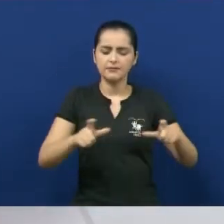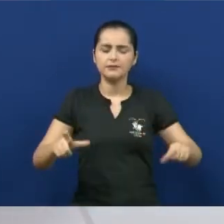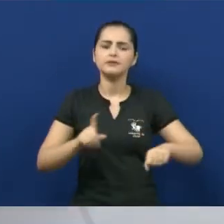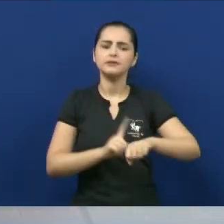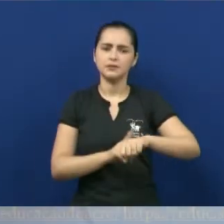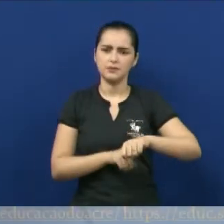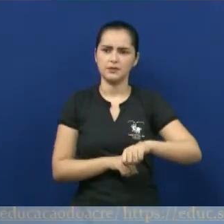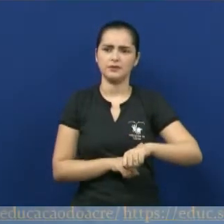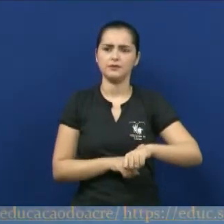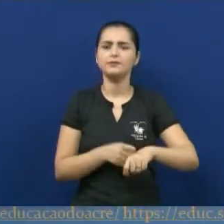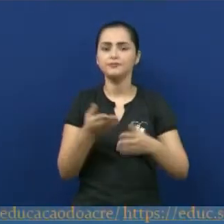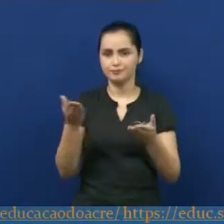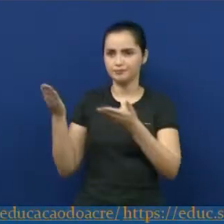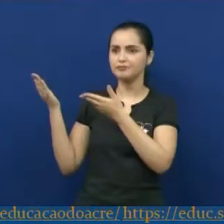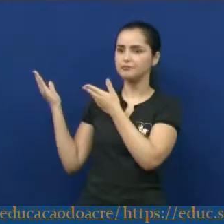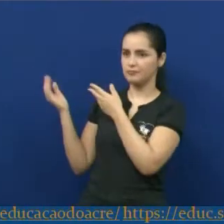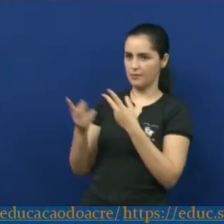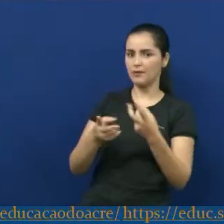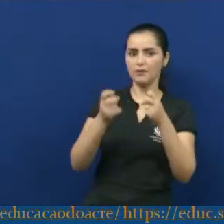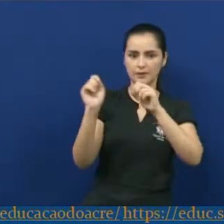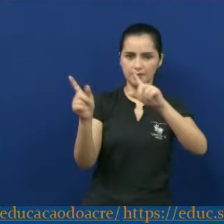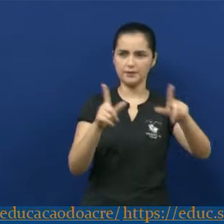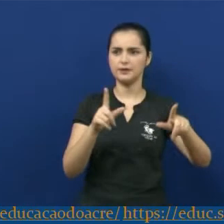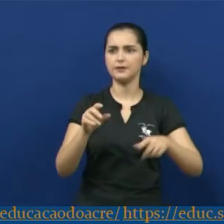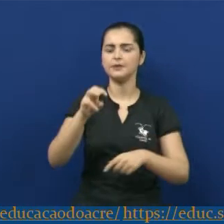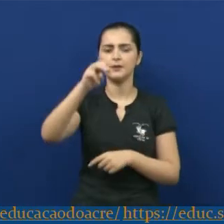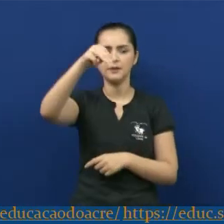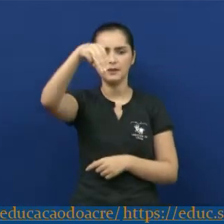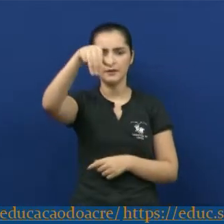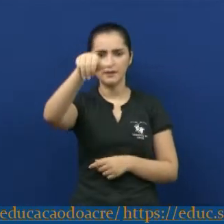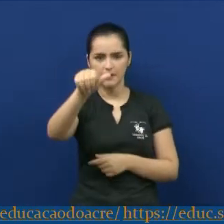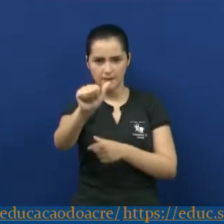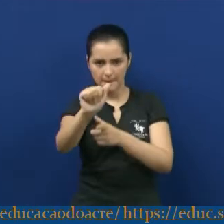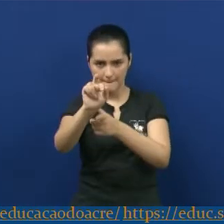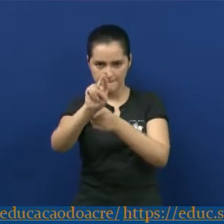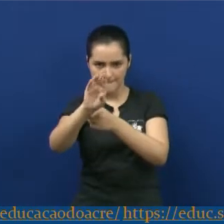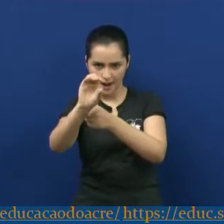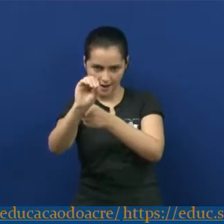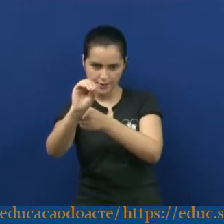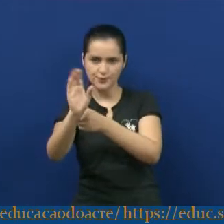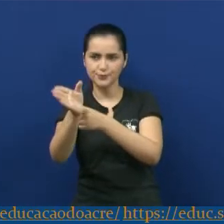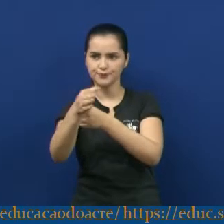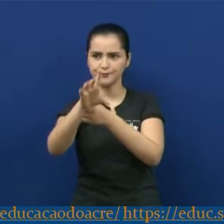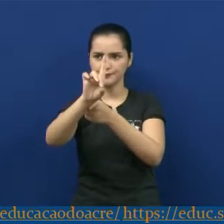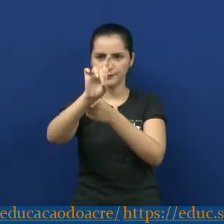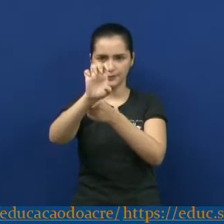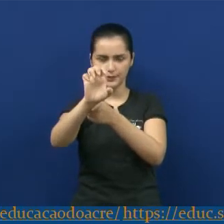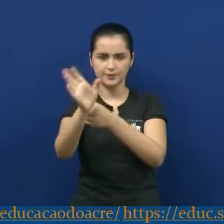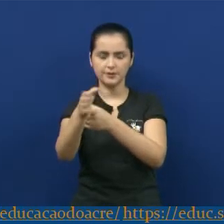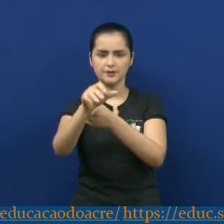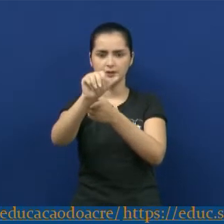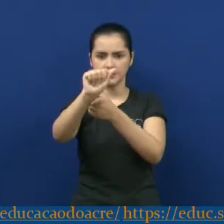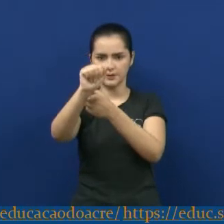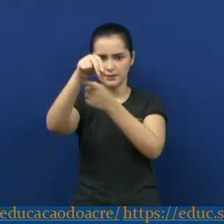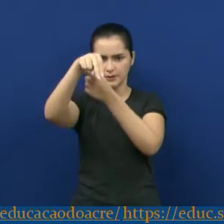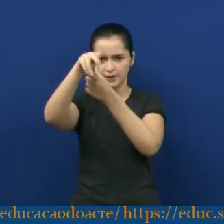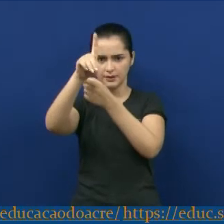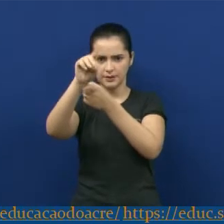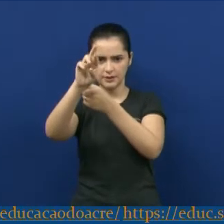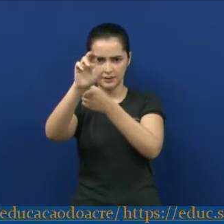ver aqui no slide. Um deles, o Mário de Andrade, de 1893 a